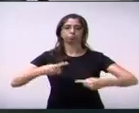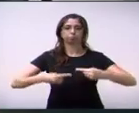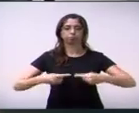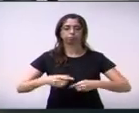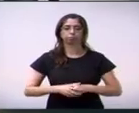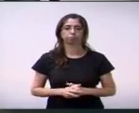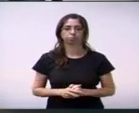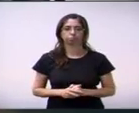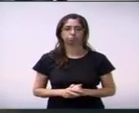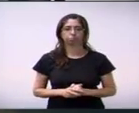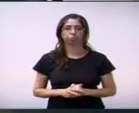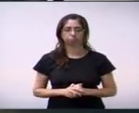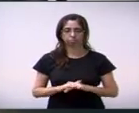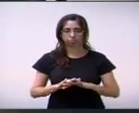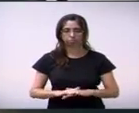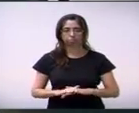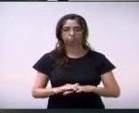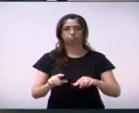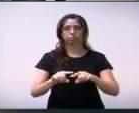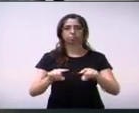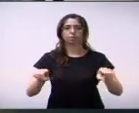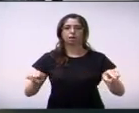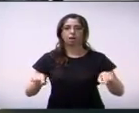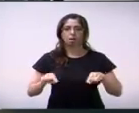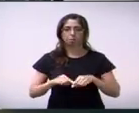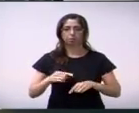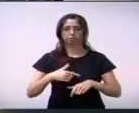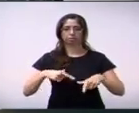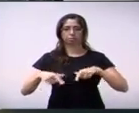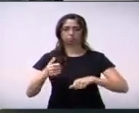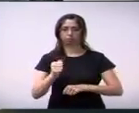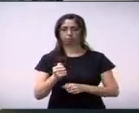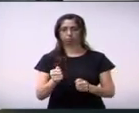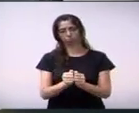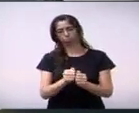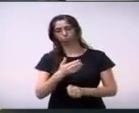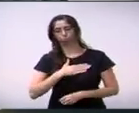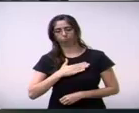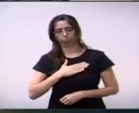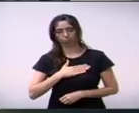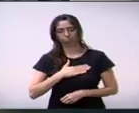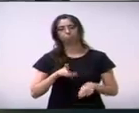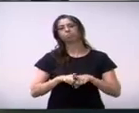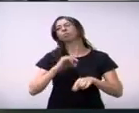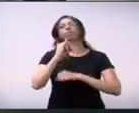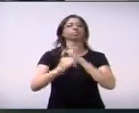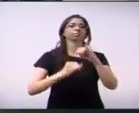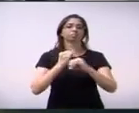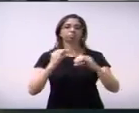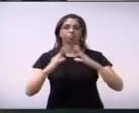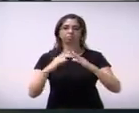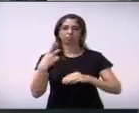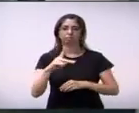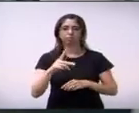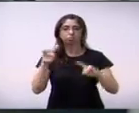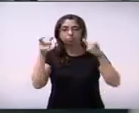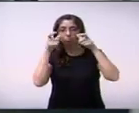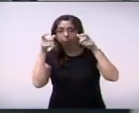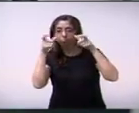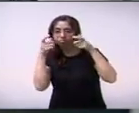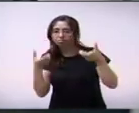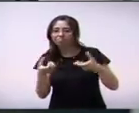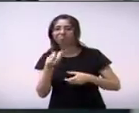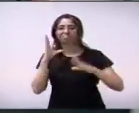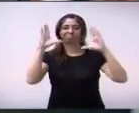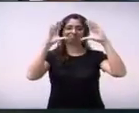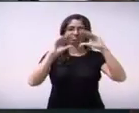ao meu gabinete, que eu muito pouco agradeço, pessoal que nos assiste pela internet, muito boa